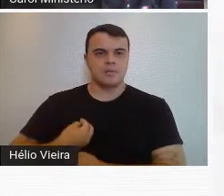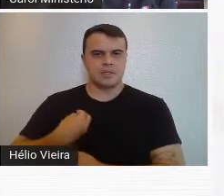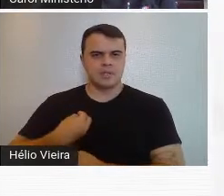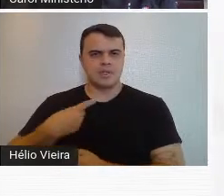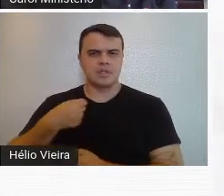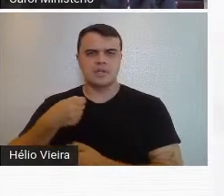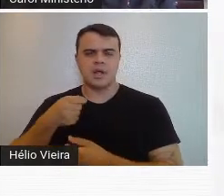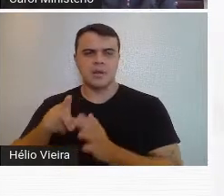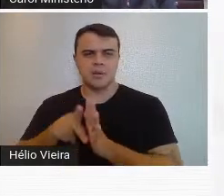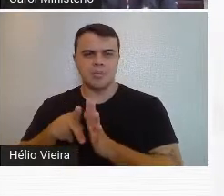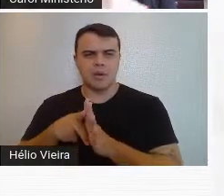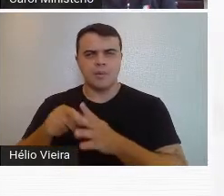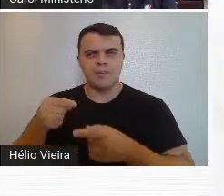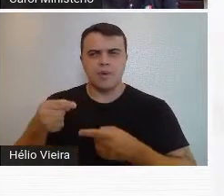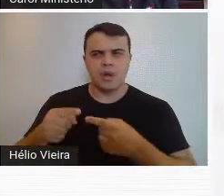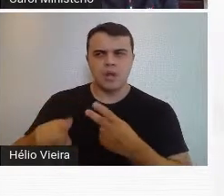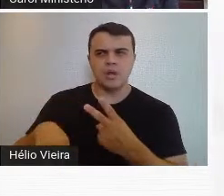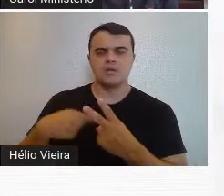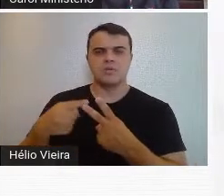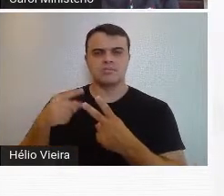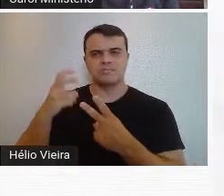políticos, de intelectuais.